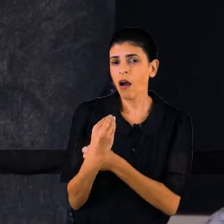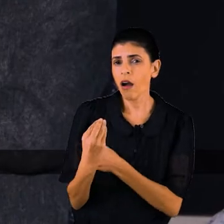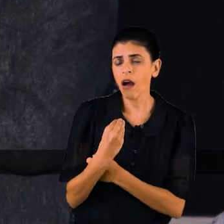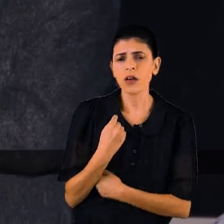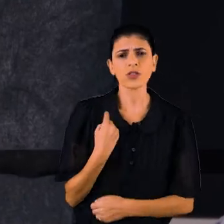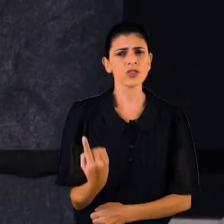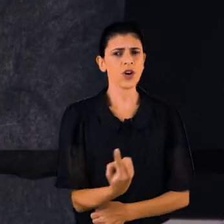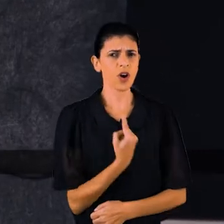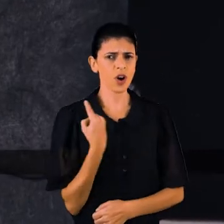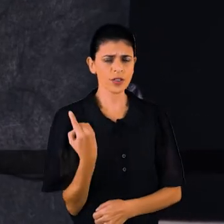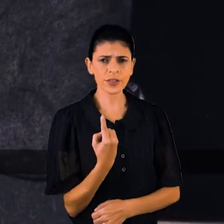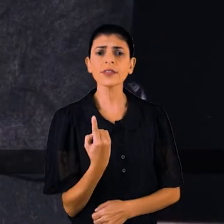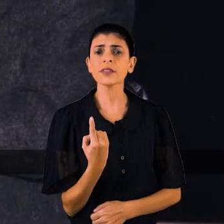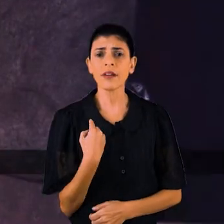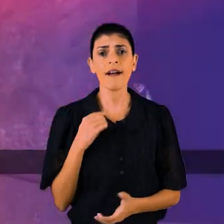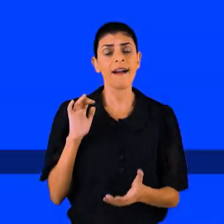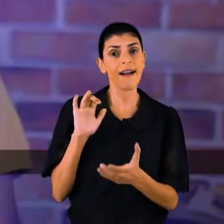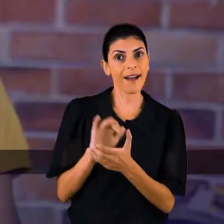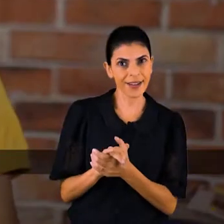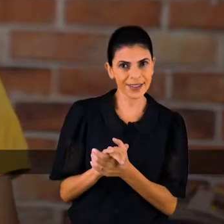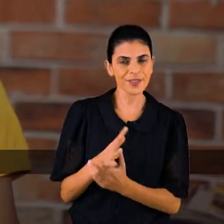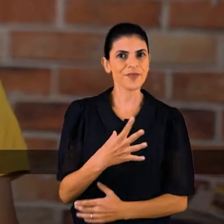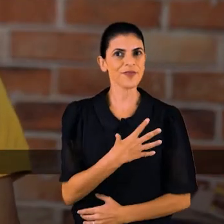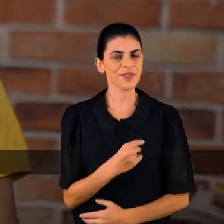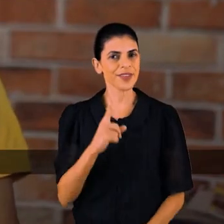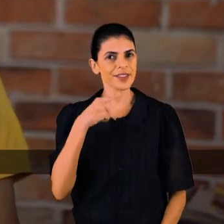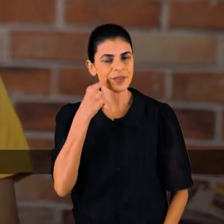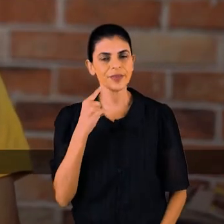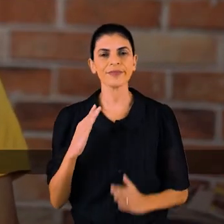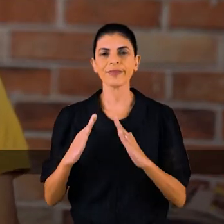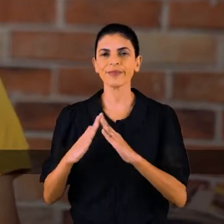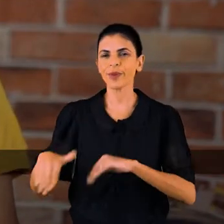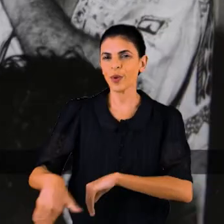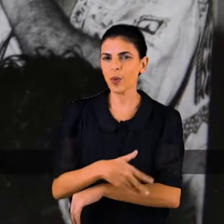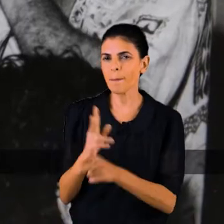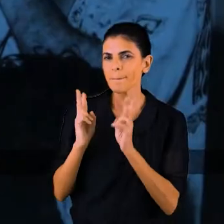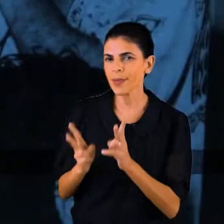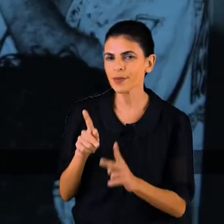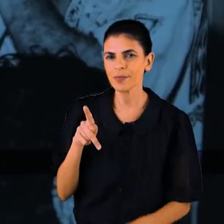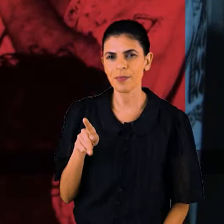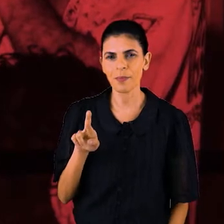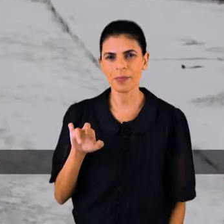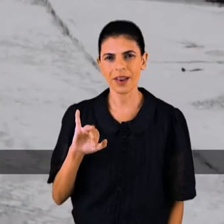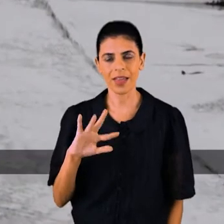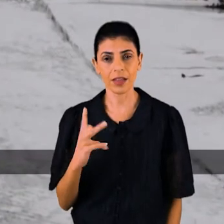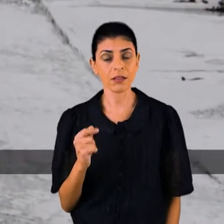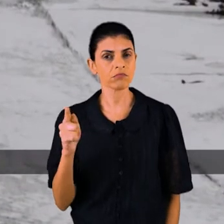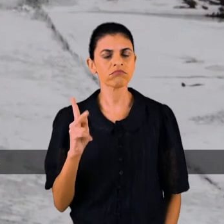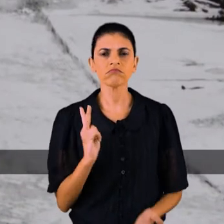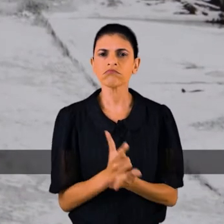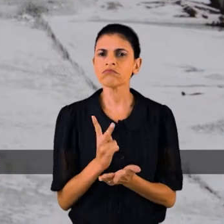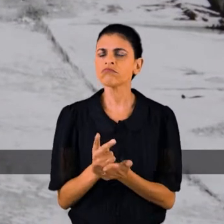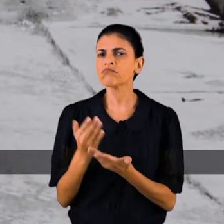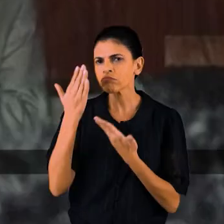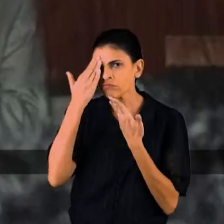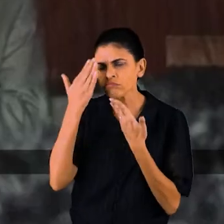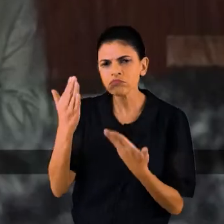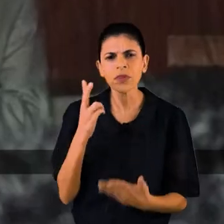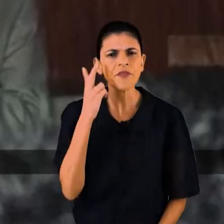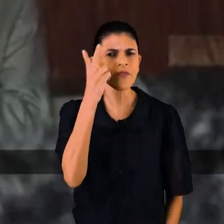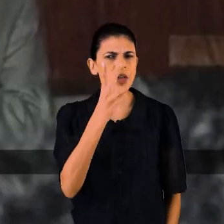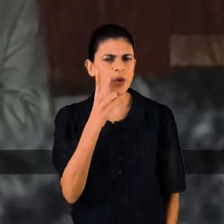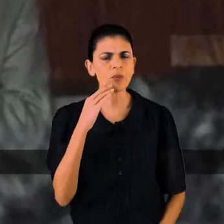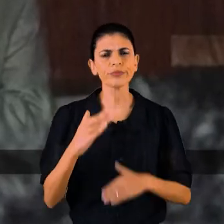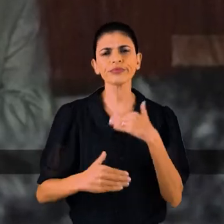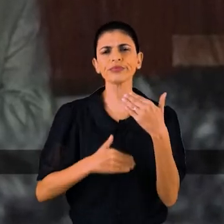filhos. Casei, tive um filho, advogado e só um endereço, prainha. Sempre solidário, Dica honrou a confiança. Foi